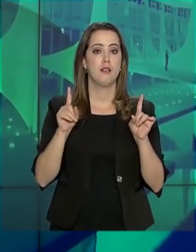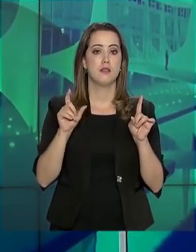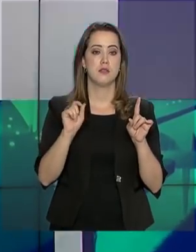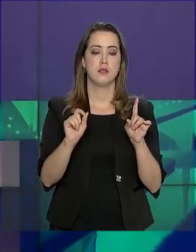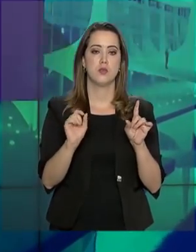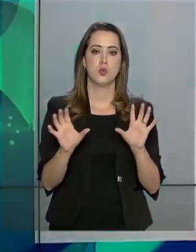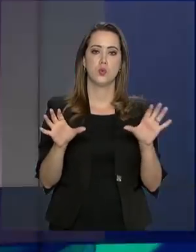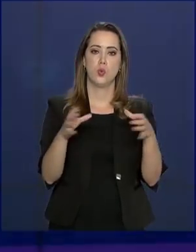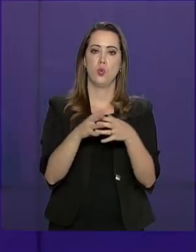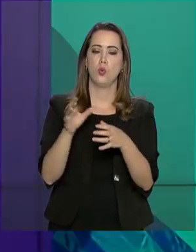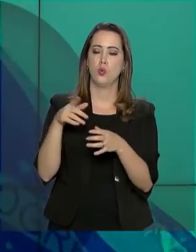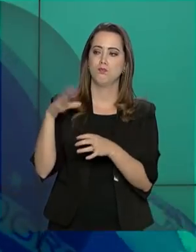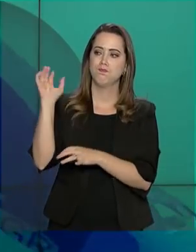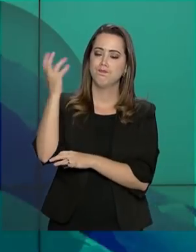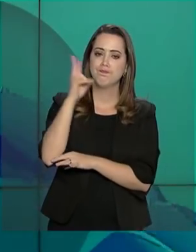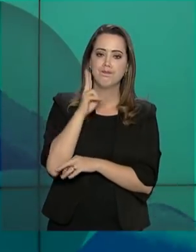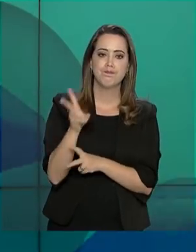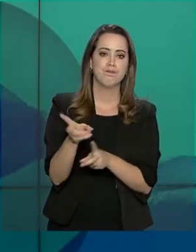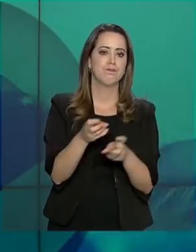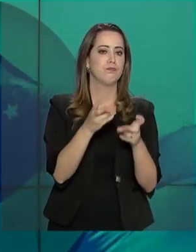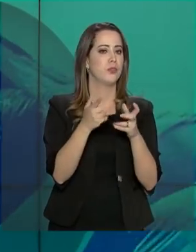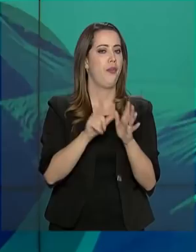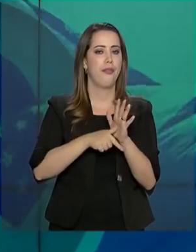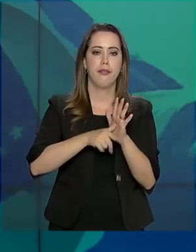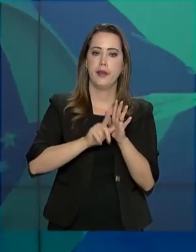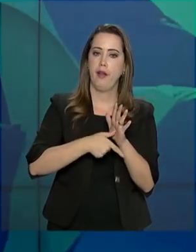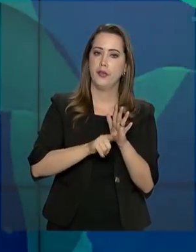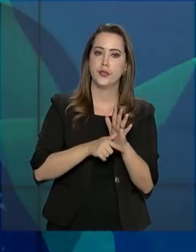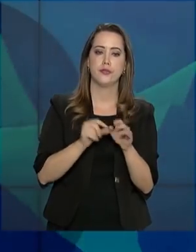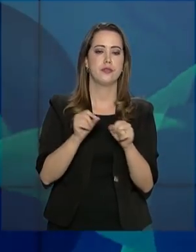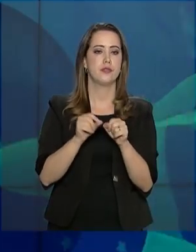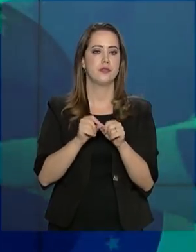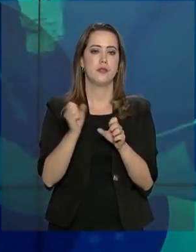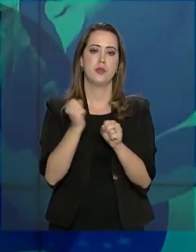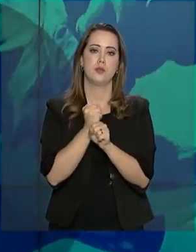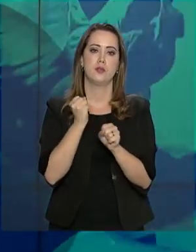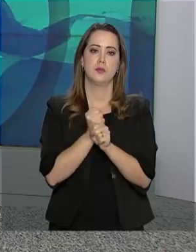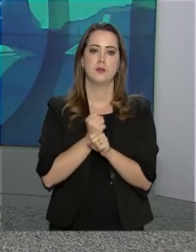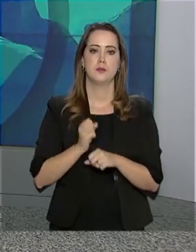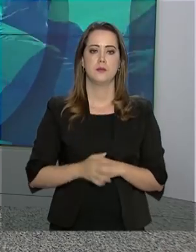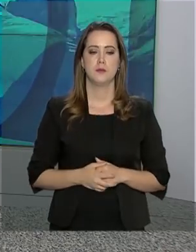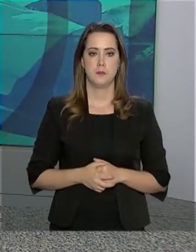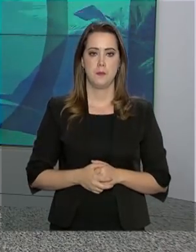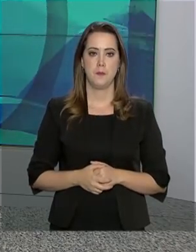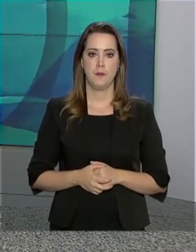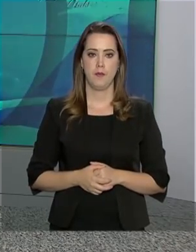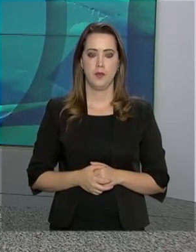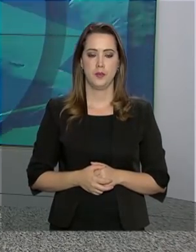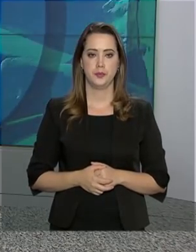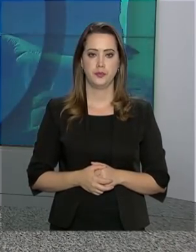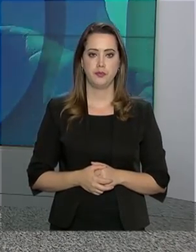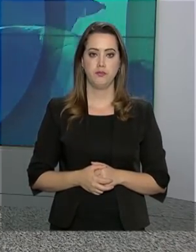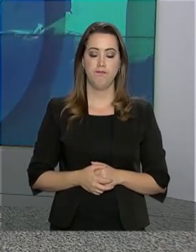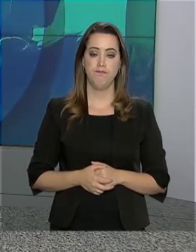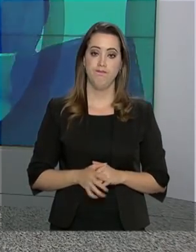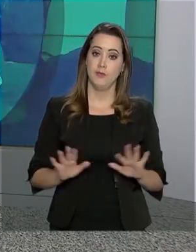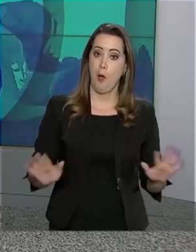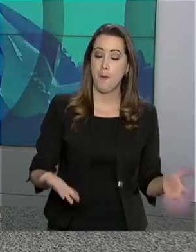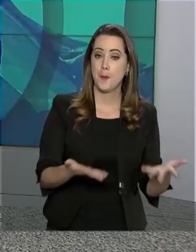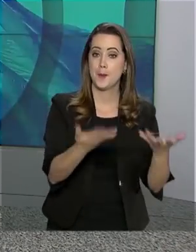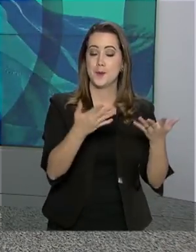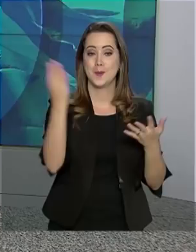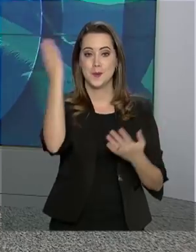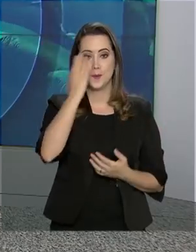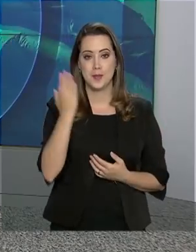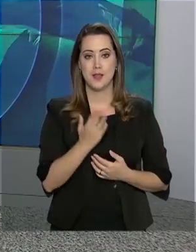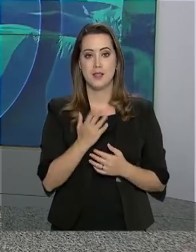produção brasileira de